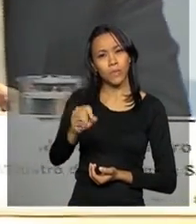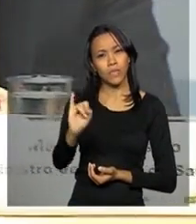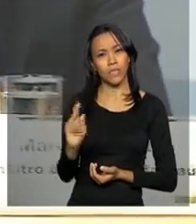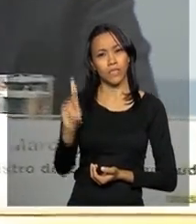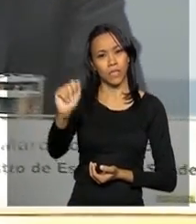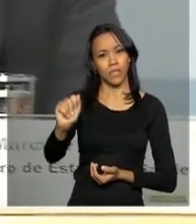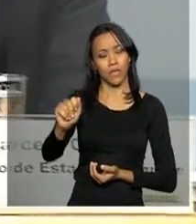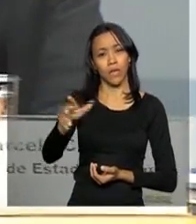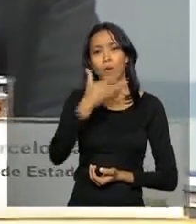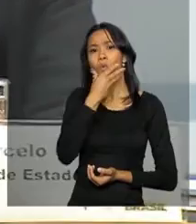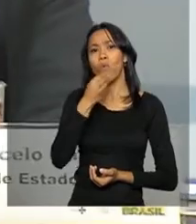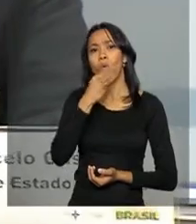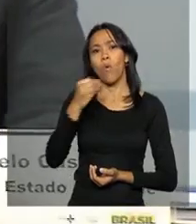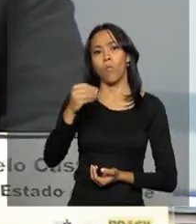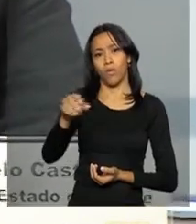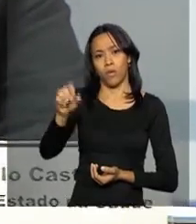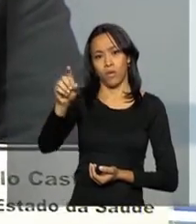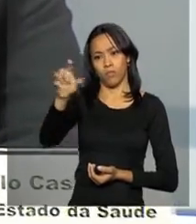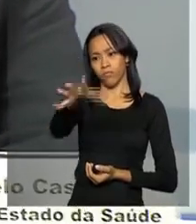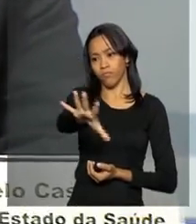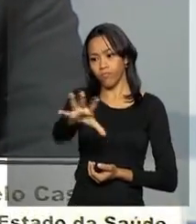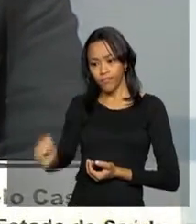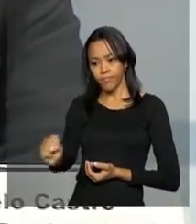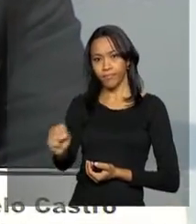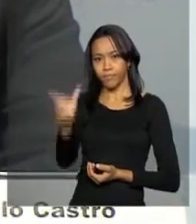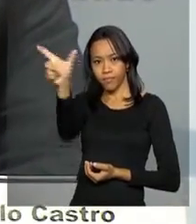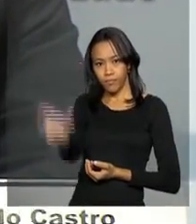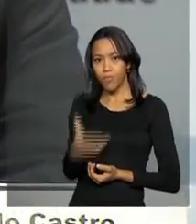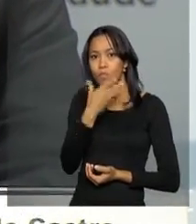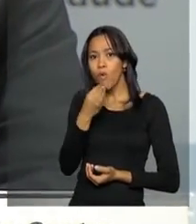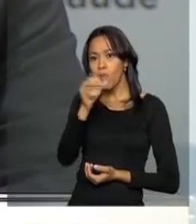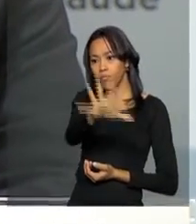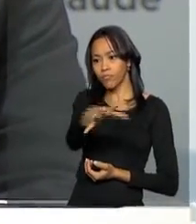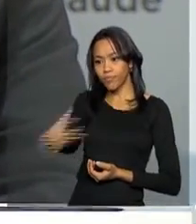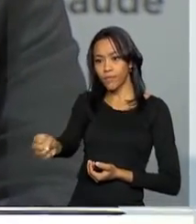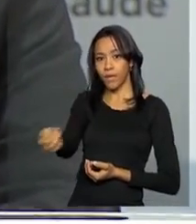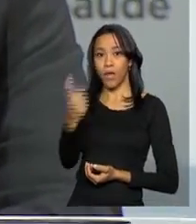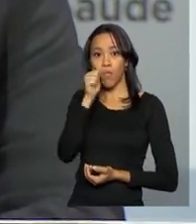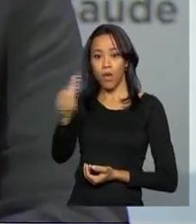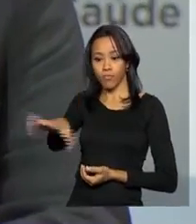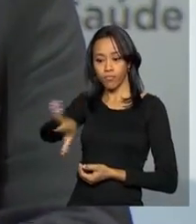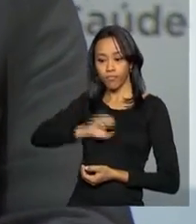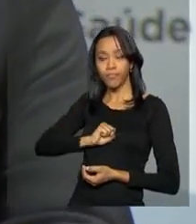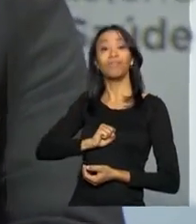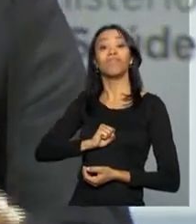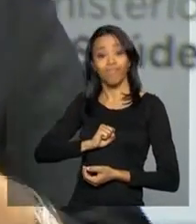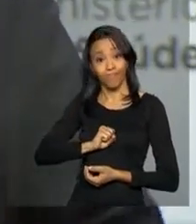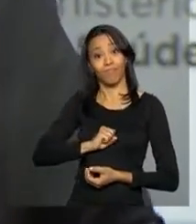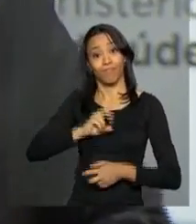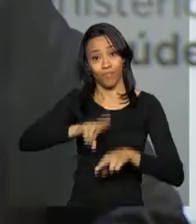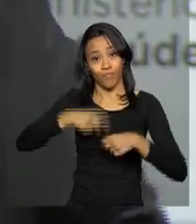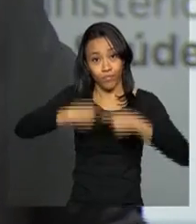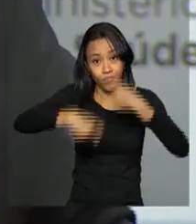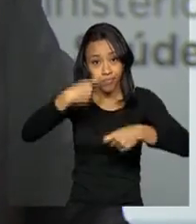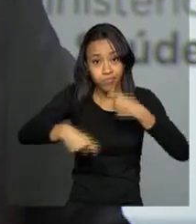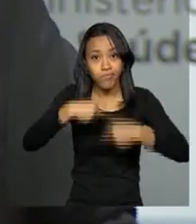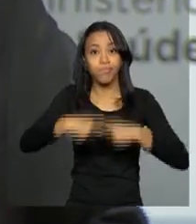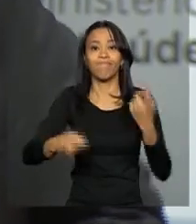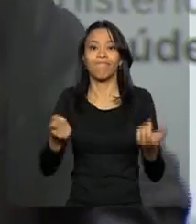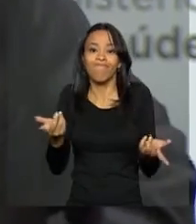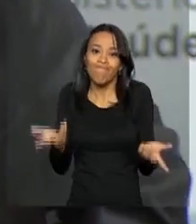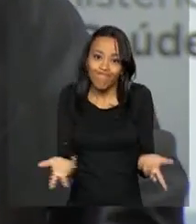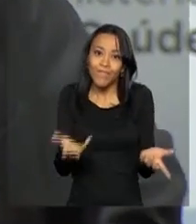transmissão sexual da zika pode ser mais frequente do que inicialmente os